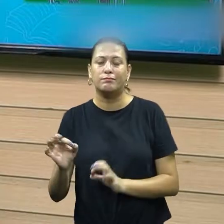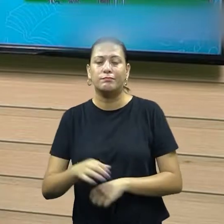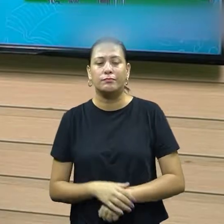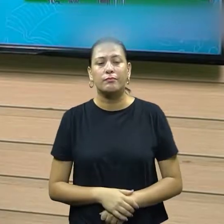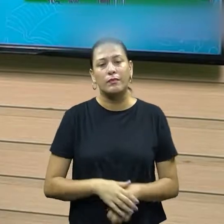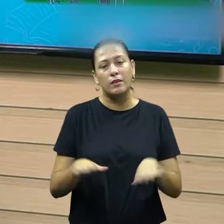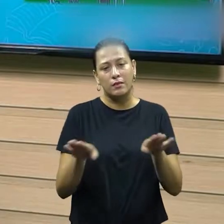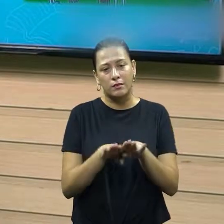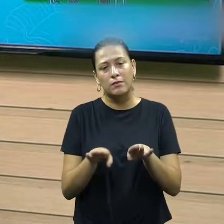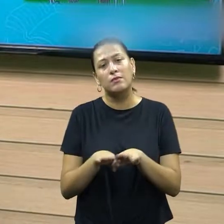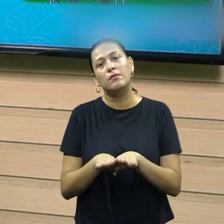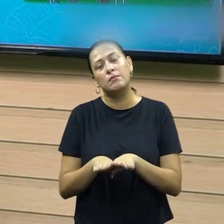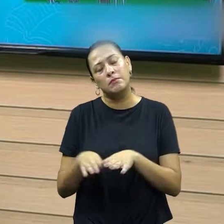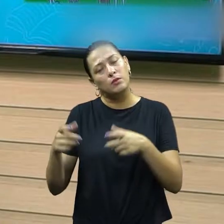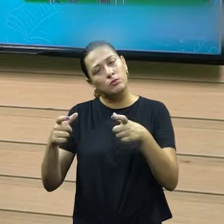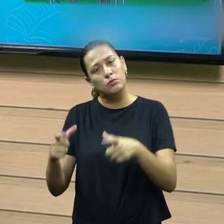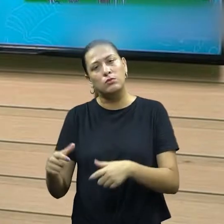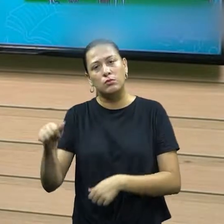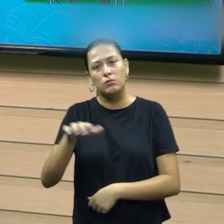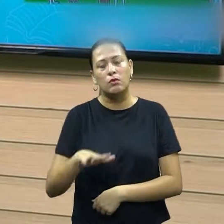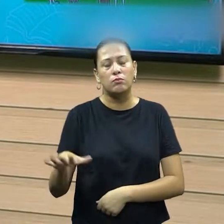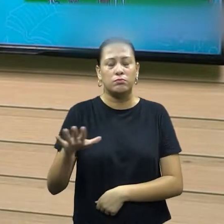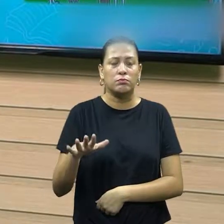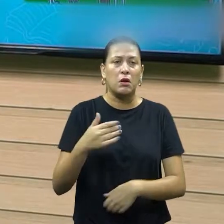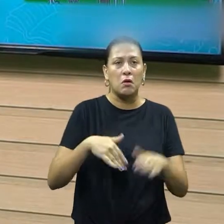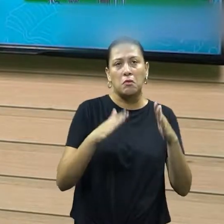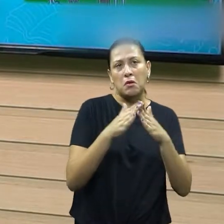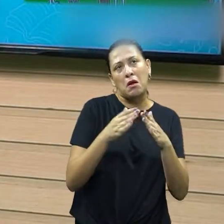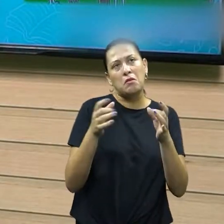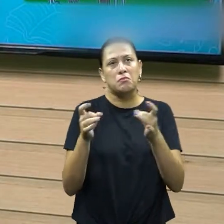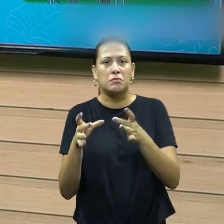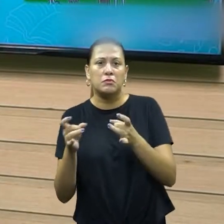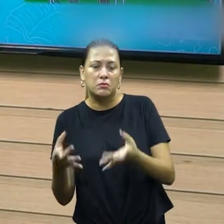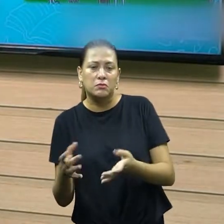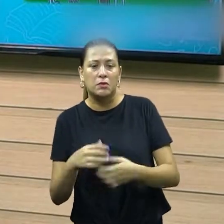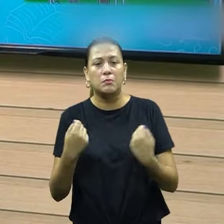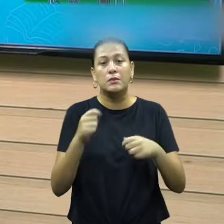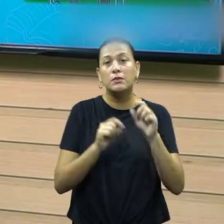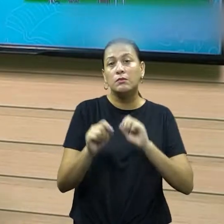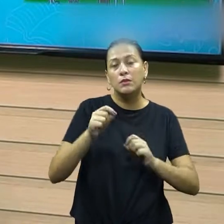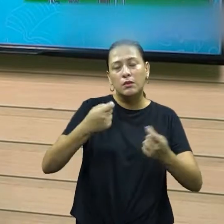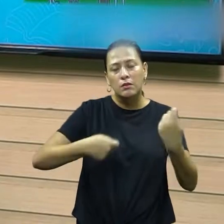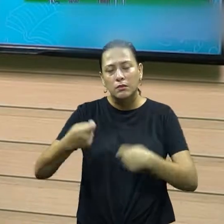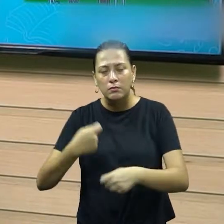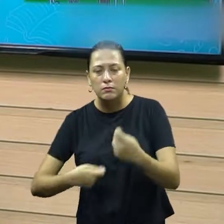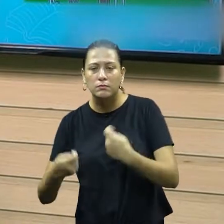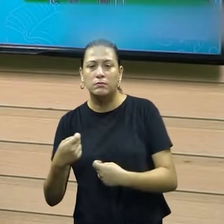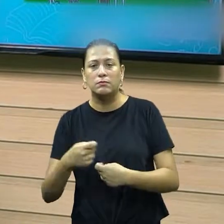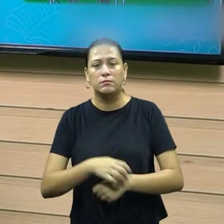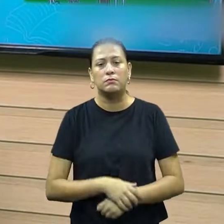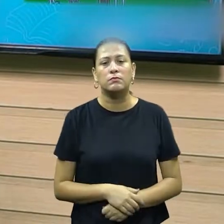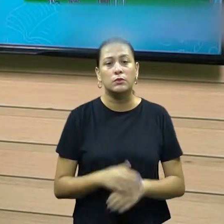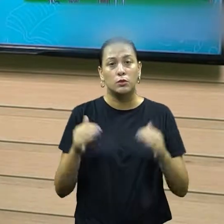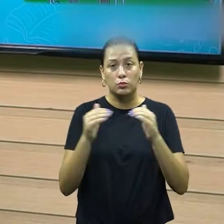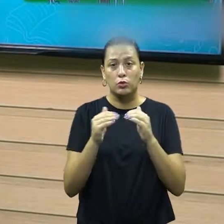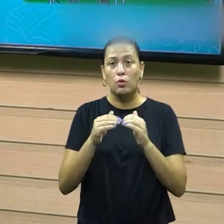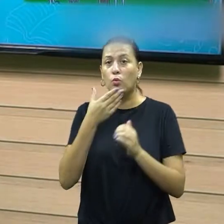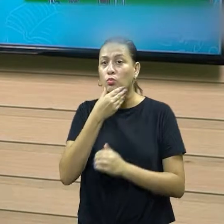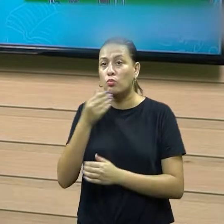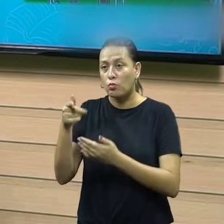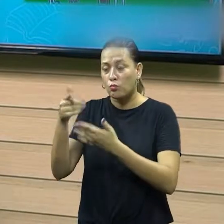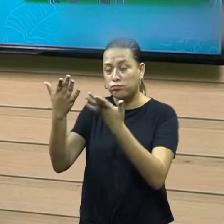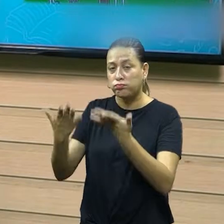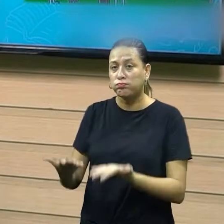também, se negocia. Principalmente, quando se quer alguns imóveis, quer vender, também, a gente tem que estar negociando. Então, segundo o autor, nós temos aqui a nossa